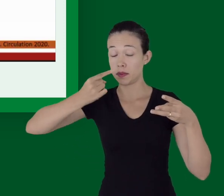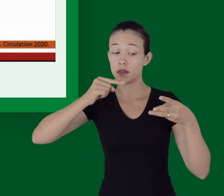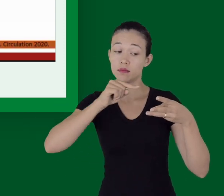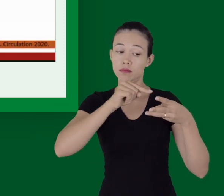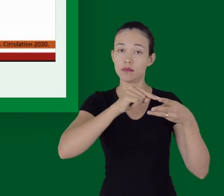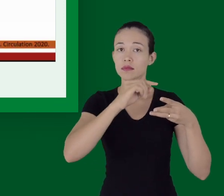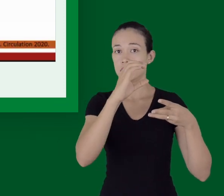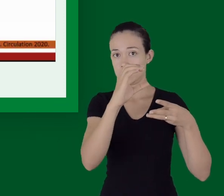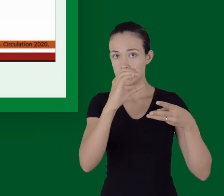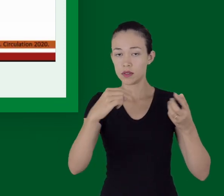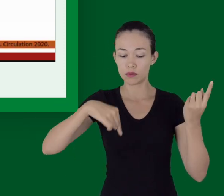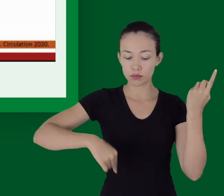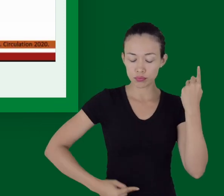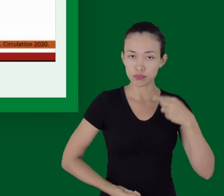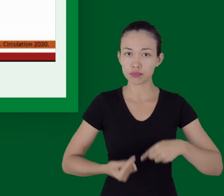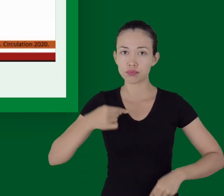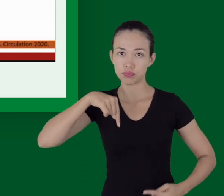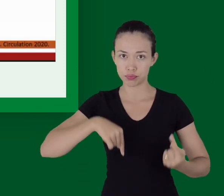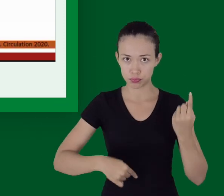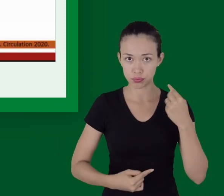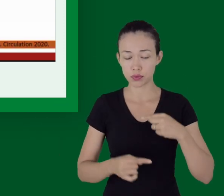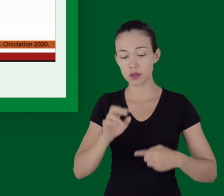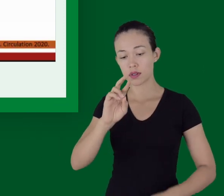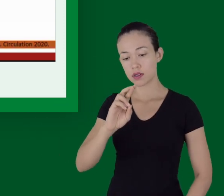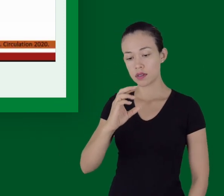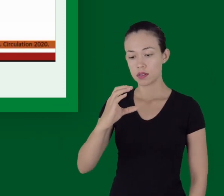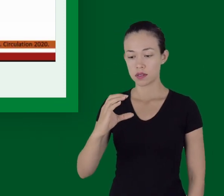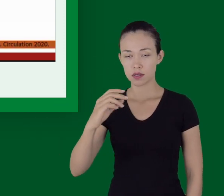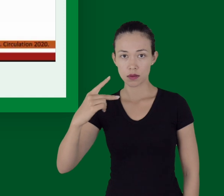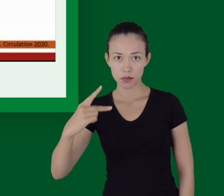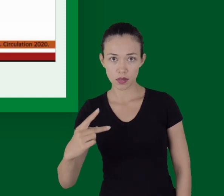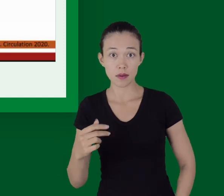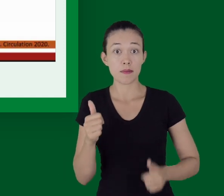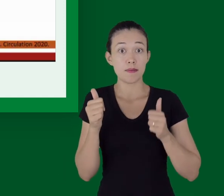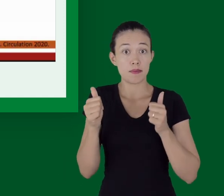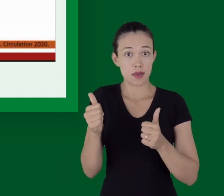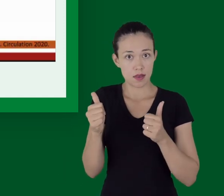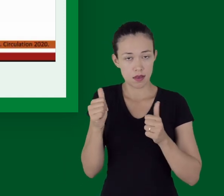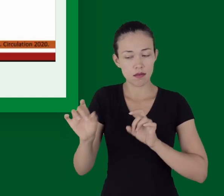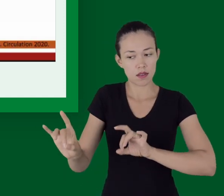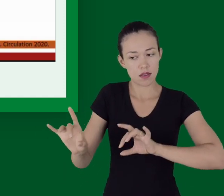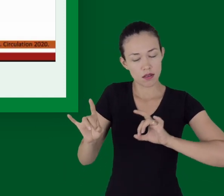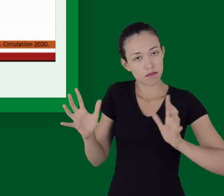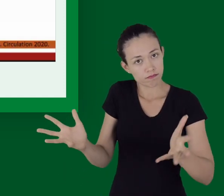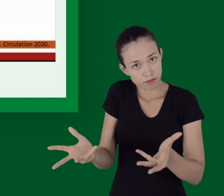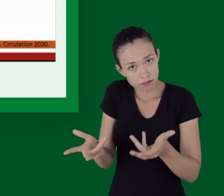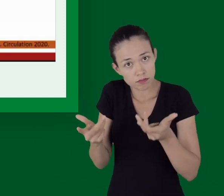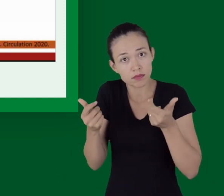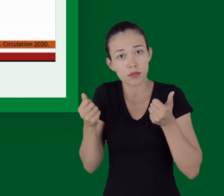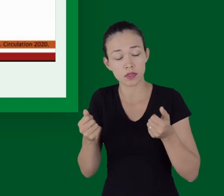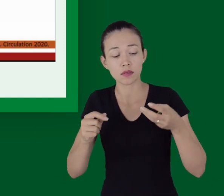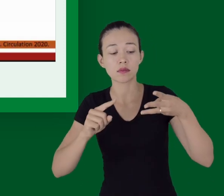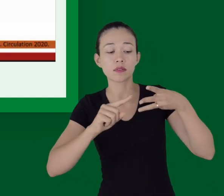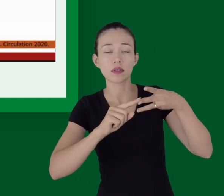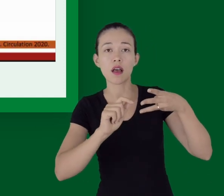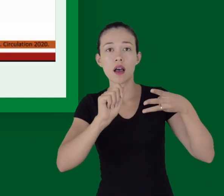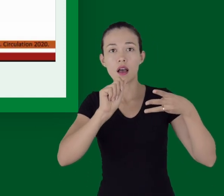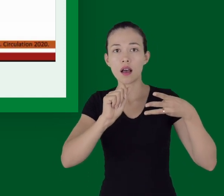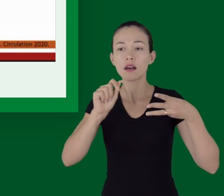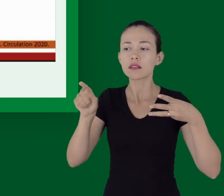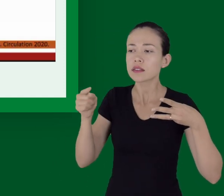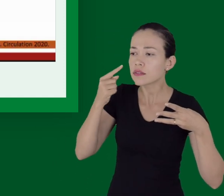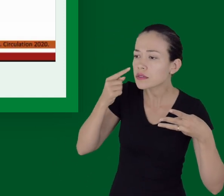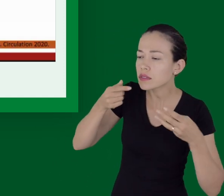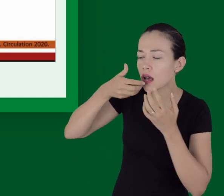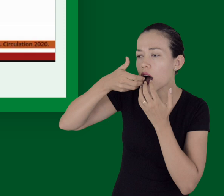prioridades estão na hora. Então, primeiro, circulação, uma RCP de alta qualidade, o A de abertura das vias aéreas de forma adequada